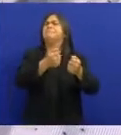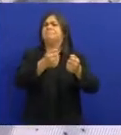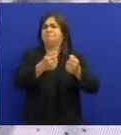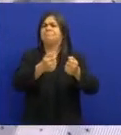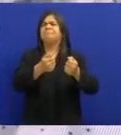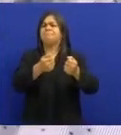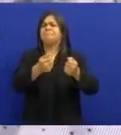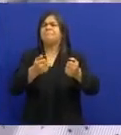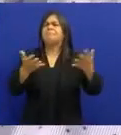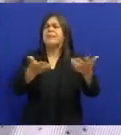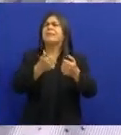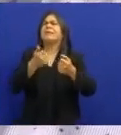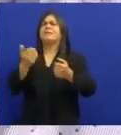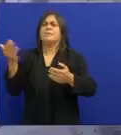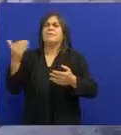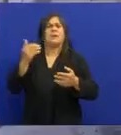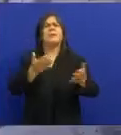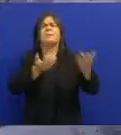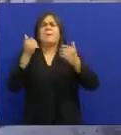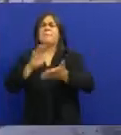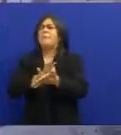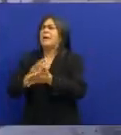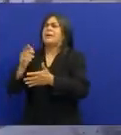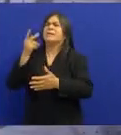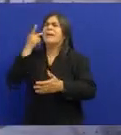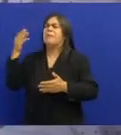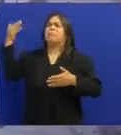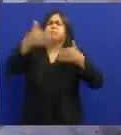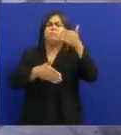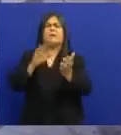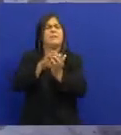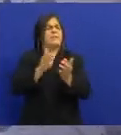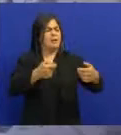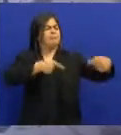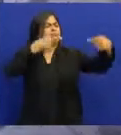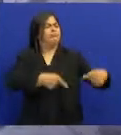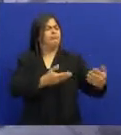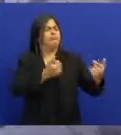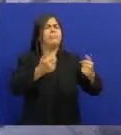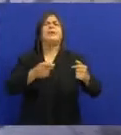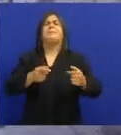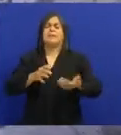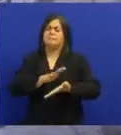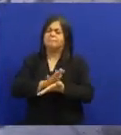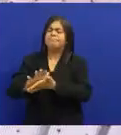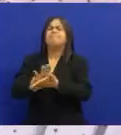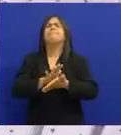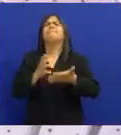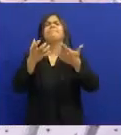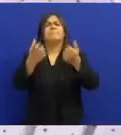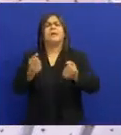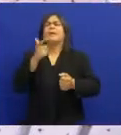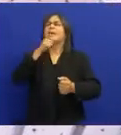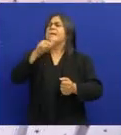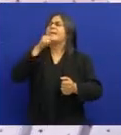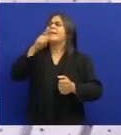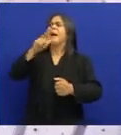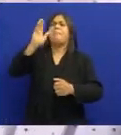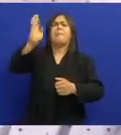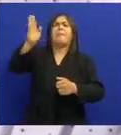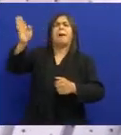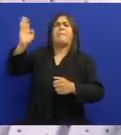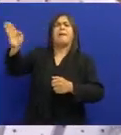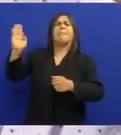Pandeiro E o desafiavam Chegava Pandeirista Do Ceará De Pernambuco Pra desafiá-lo E ele